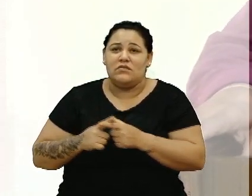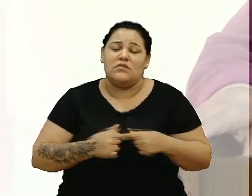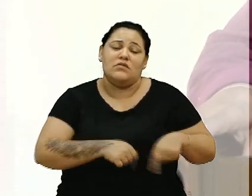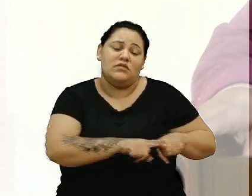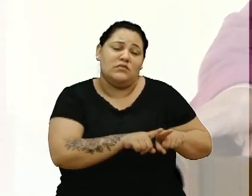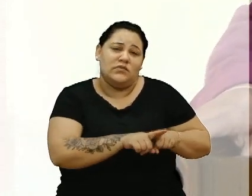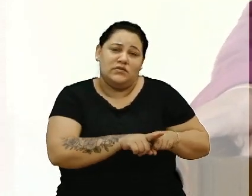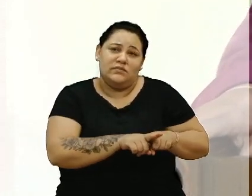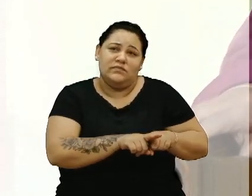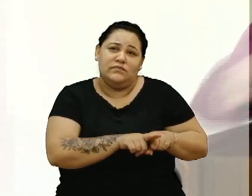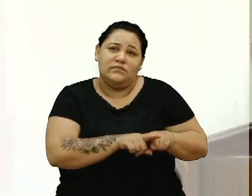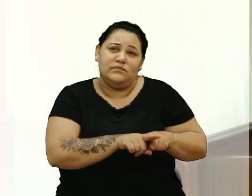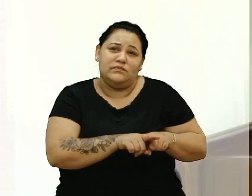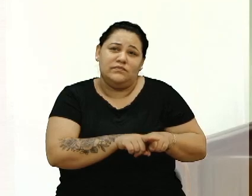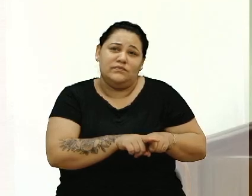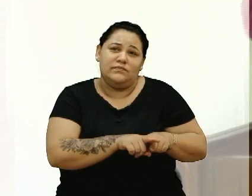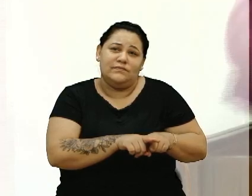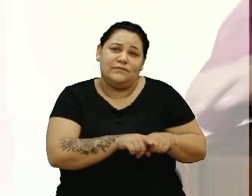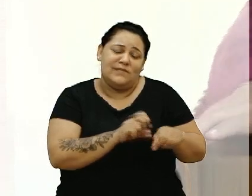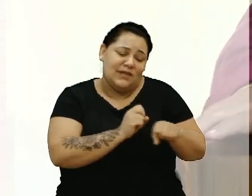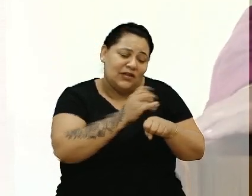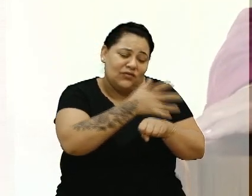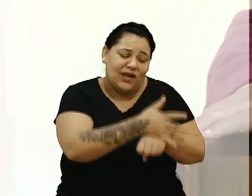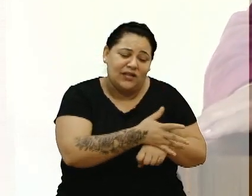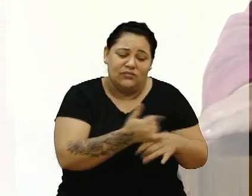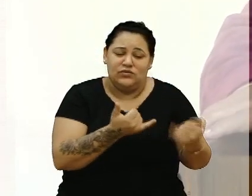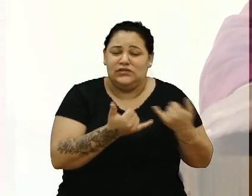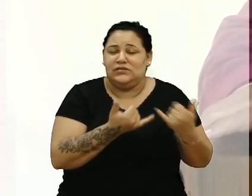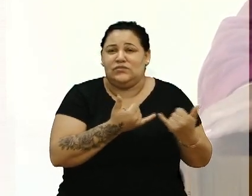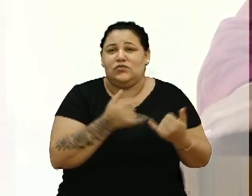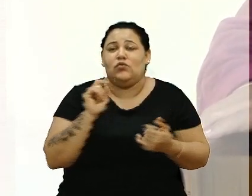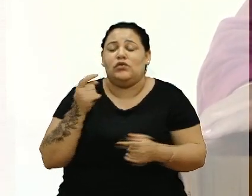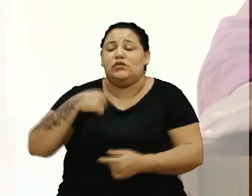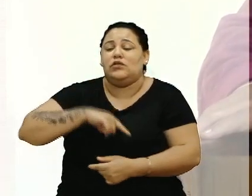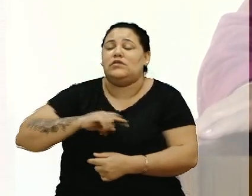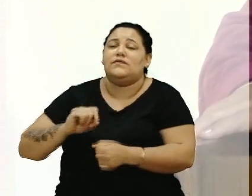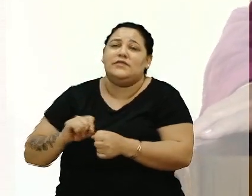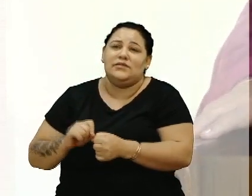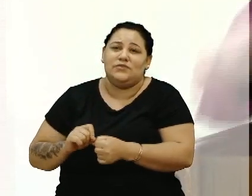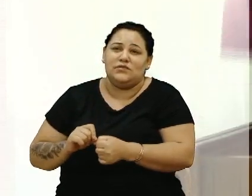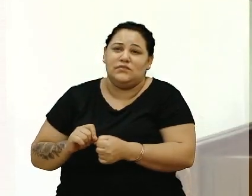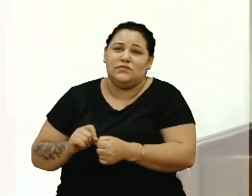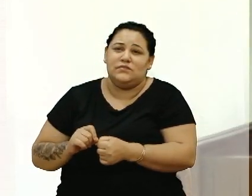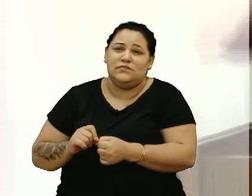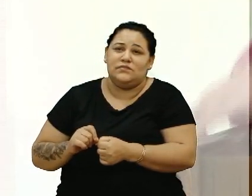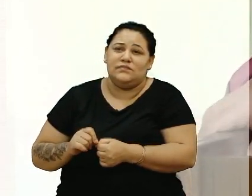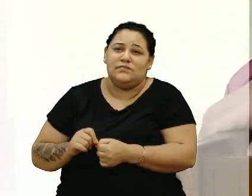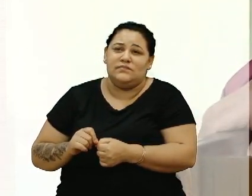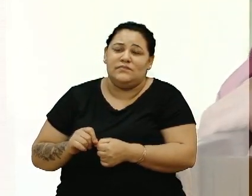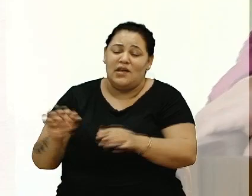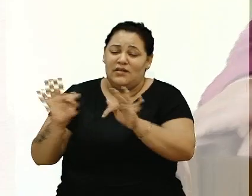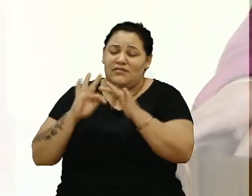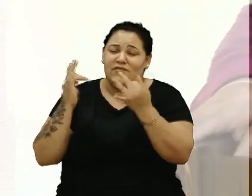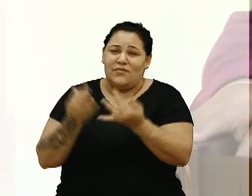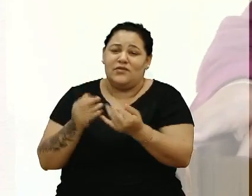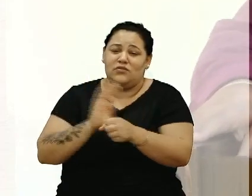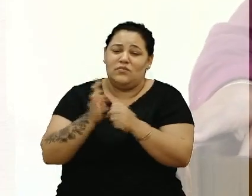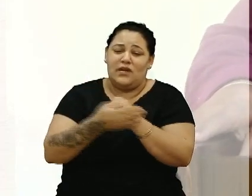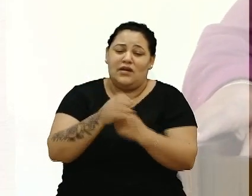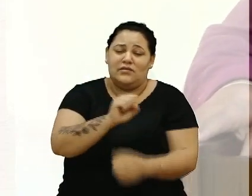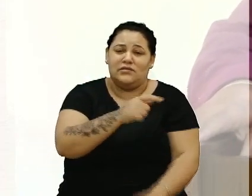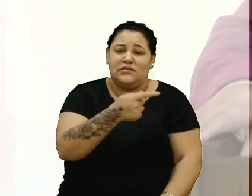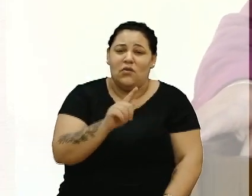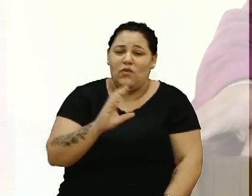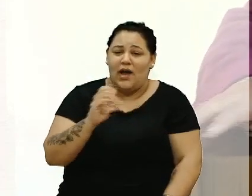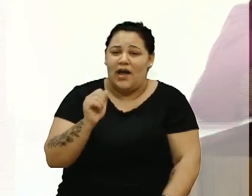Também, nós saímos de madrugada, Júcio. O a gente fez? Levar as famílias lá no São Caetano. Levar as famílias